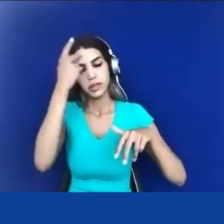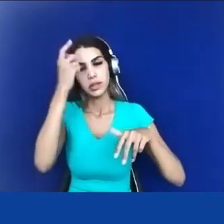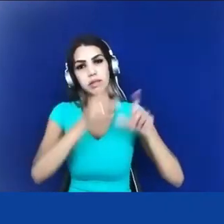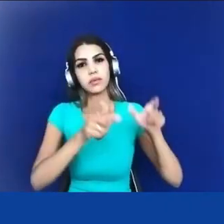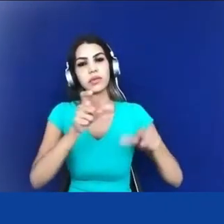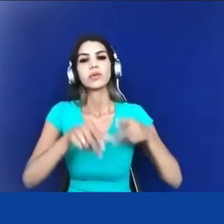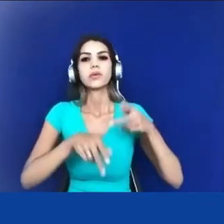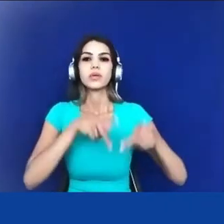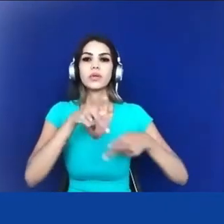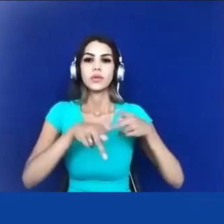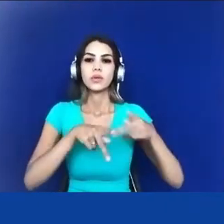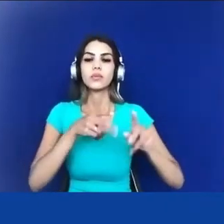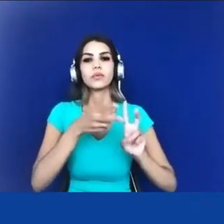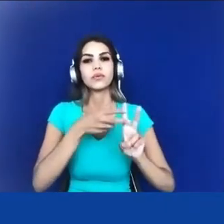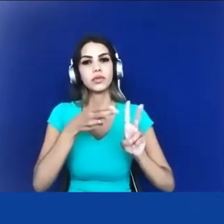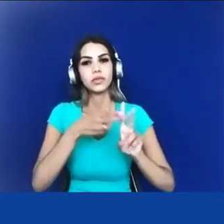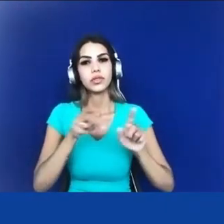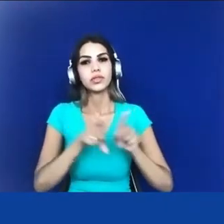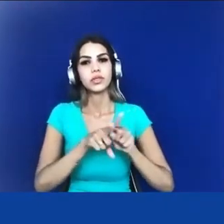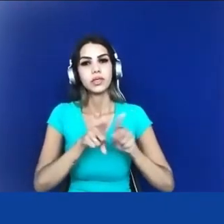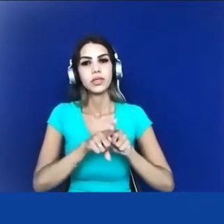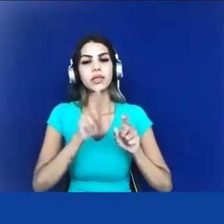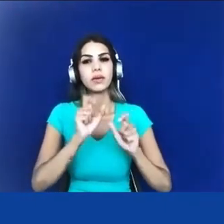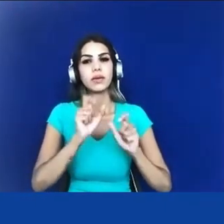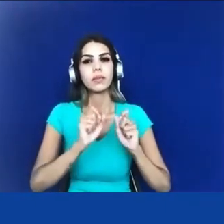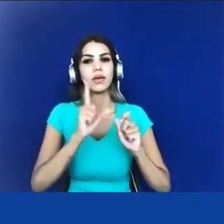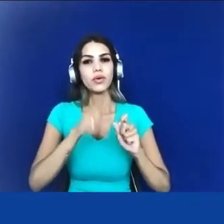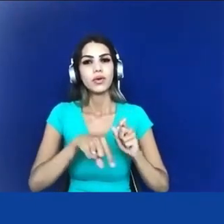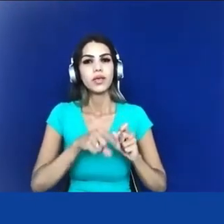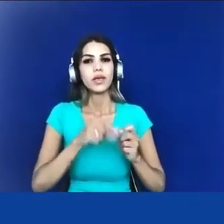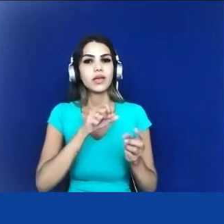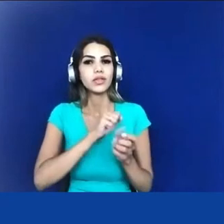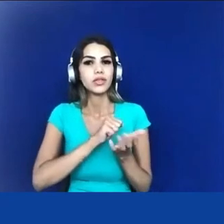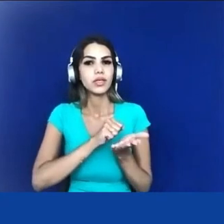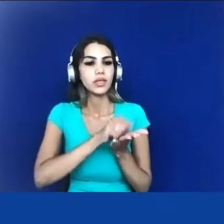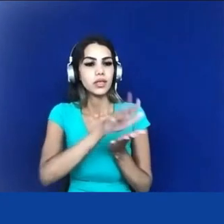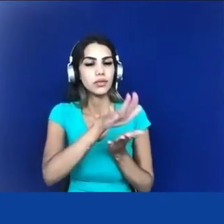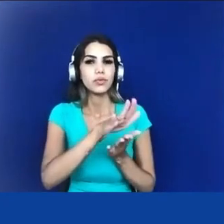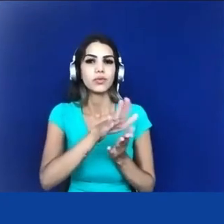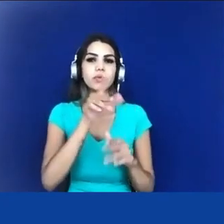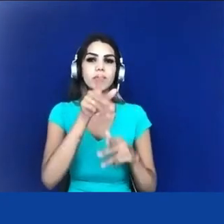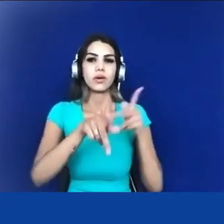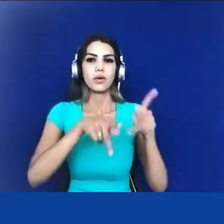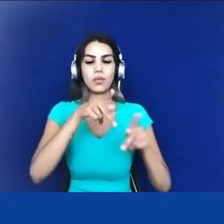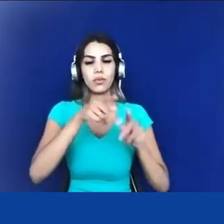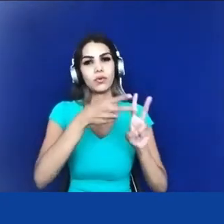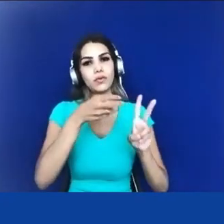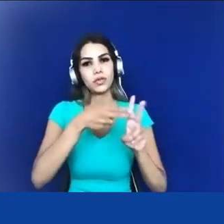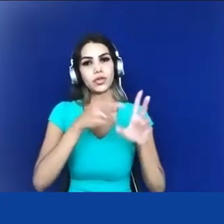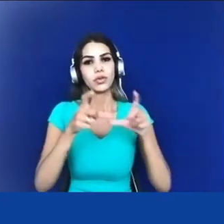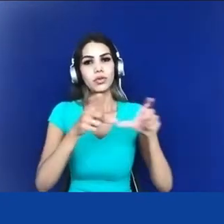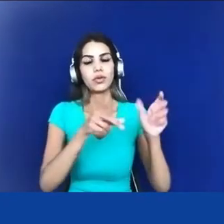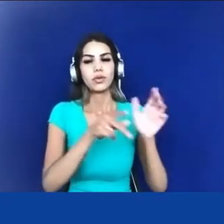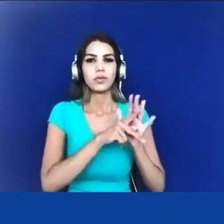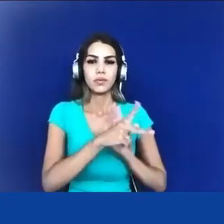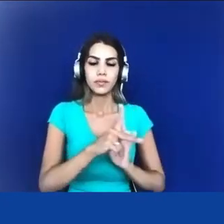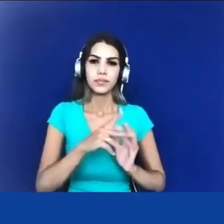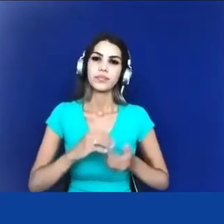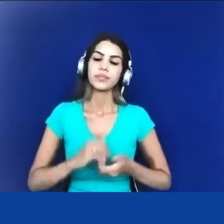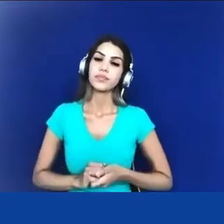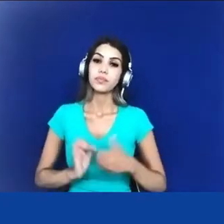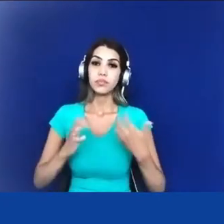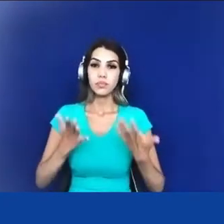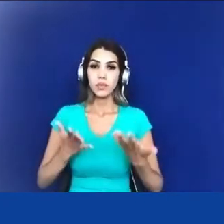indígenas dos seus territórios essa romantização que houve durante muito tempo da nossa história contada